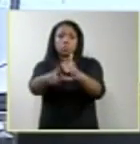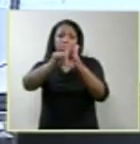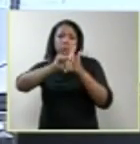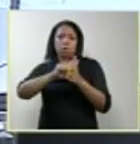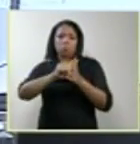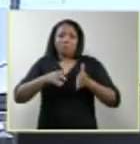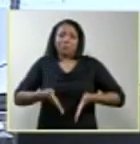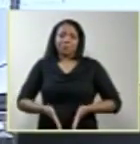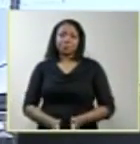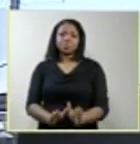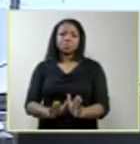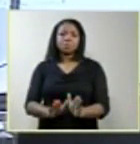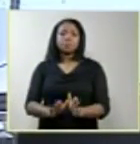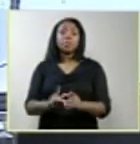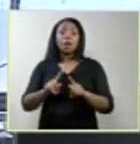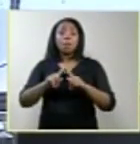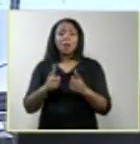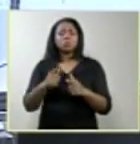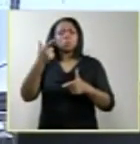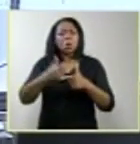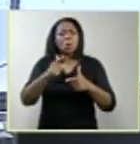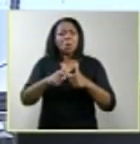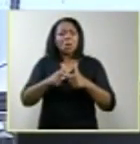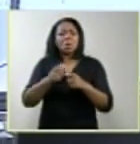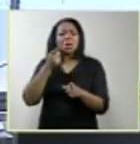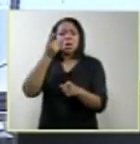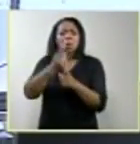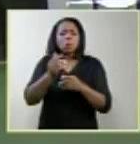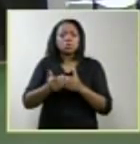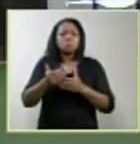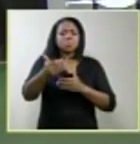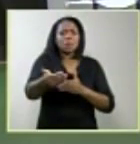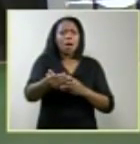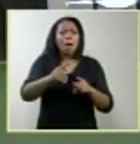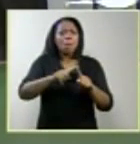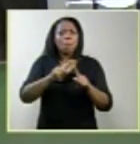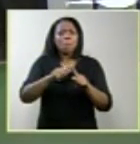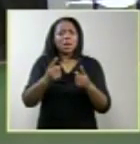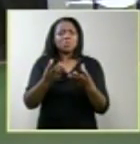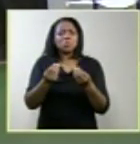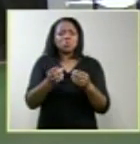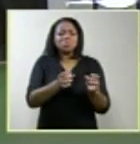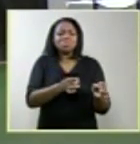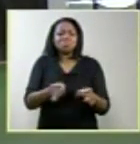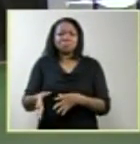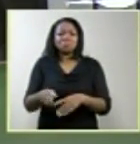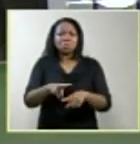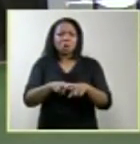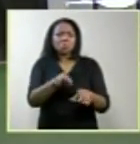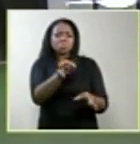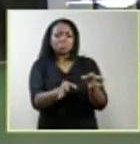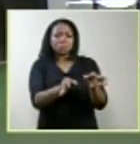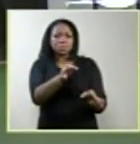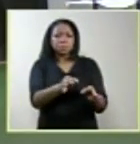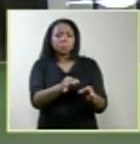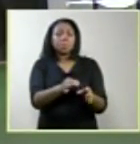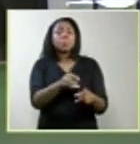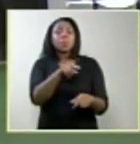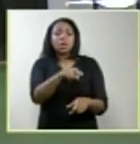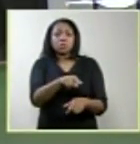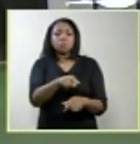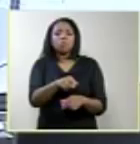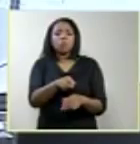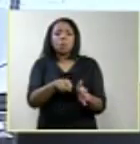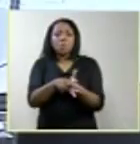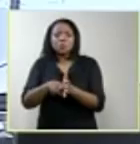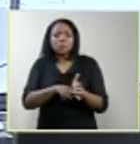parto. Mas, frente aos obstáculos, muitas desistem de buscar uma autorização judicial. Isso foi um dado que encontramos no